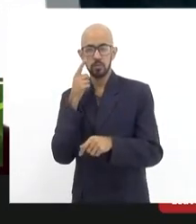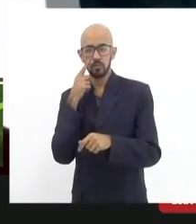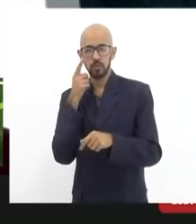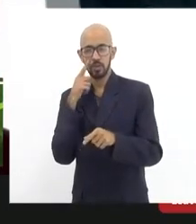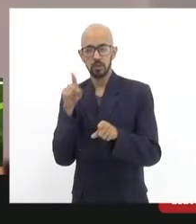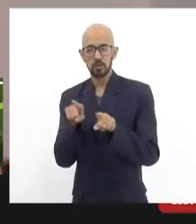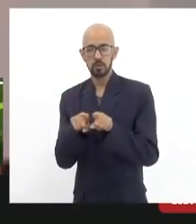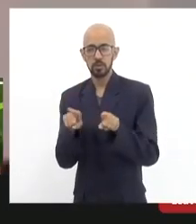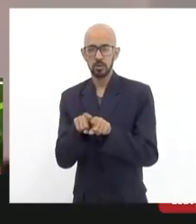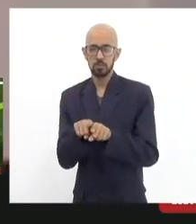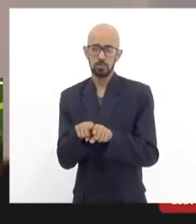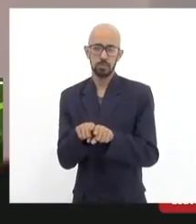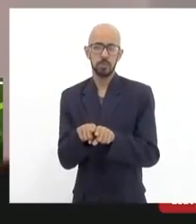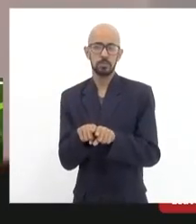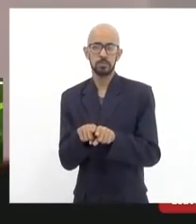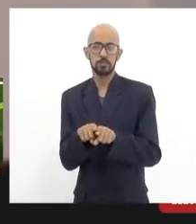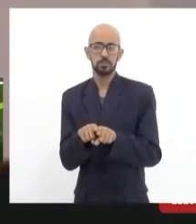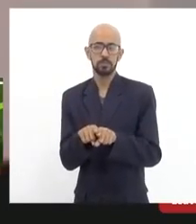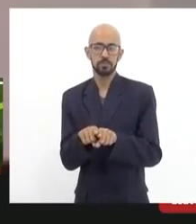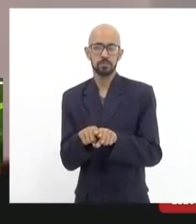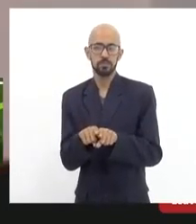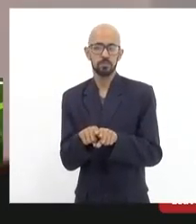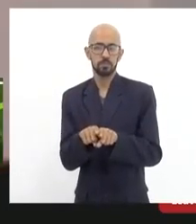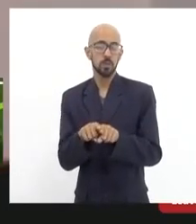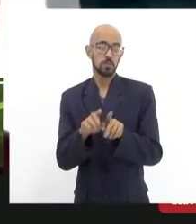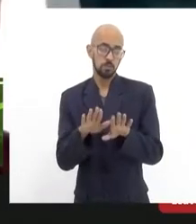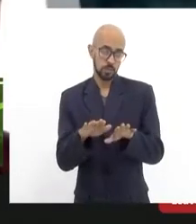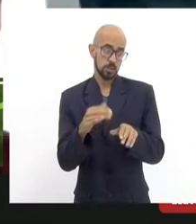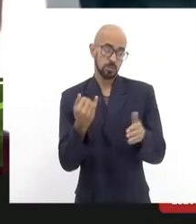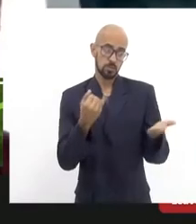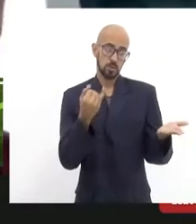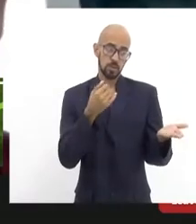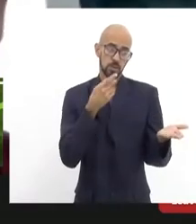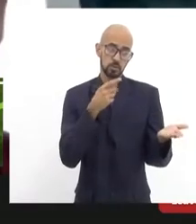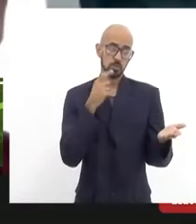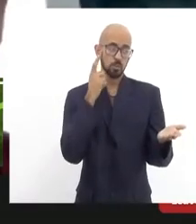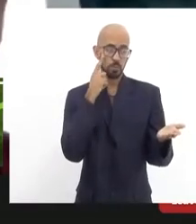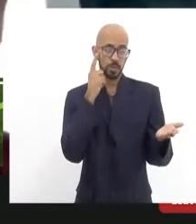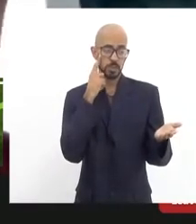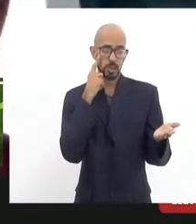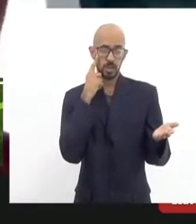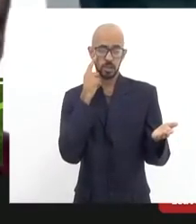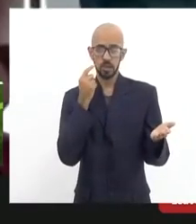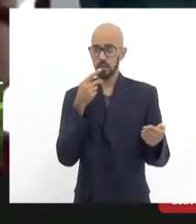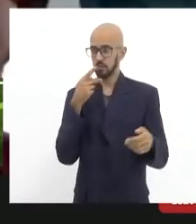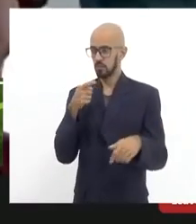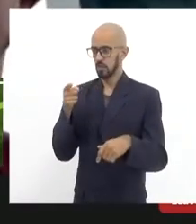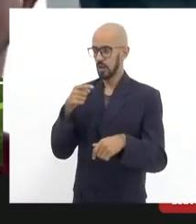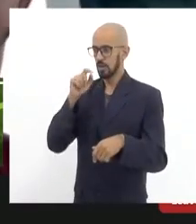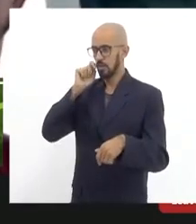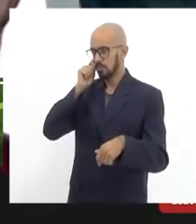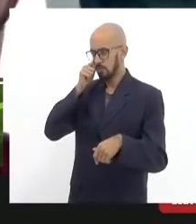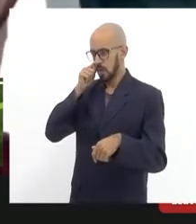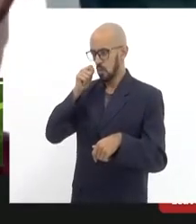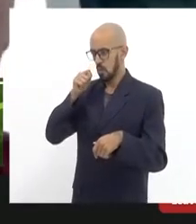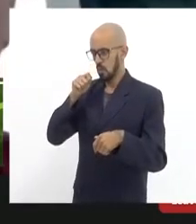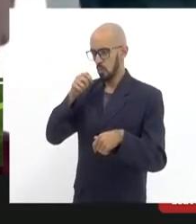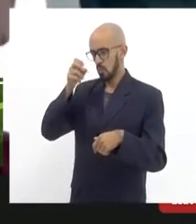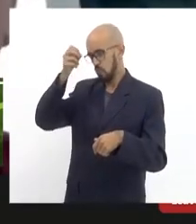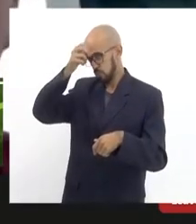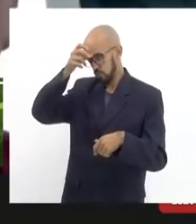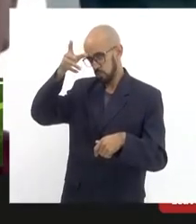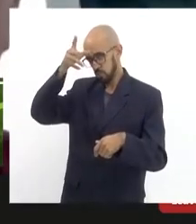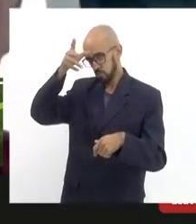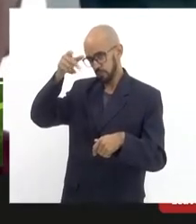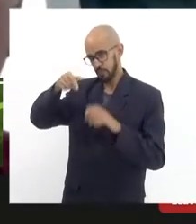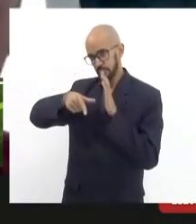mas vale apurar mas vale apurar eu falei com Eduardo Paes no início da gestão no início desse ano e eu falei